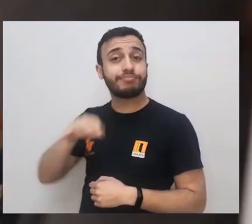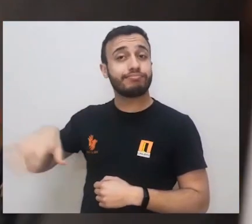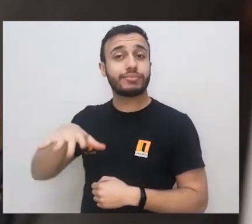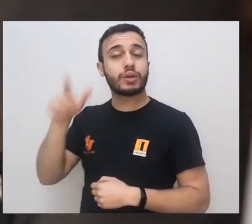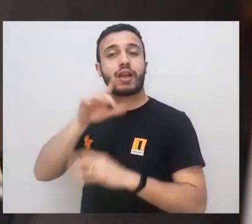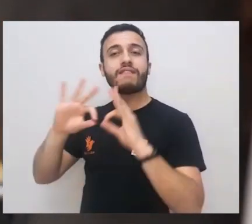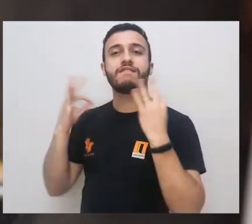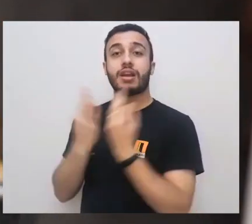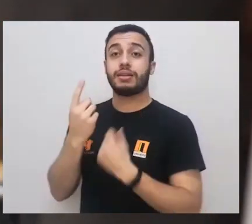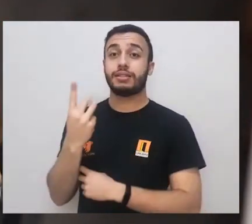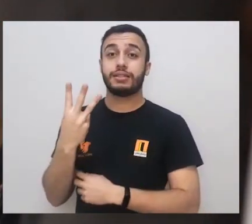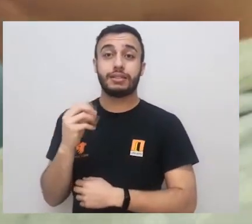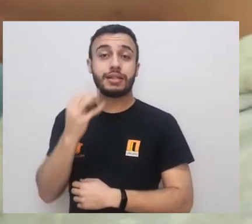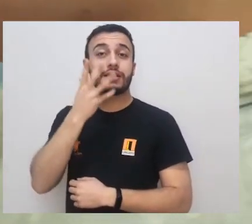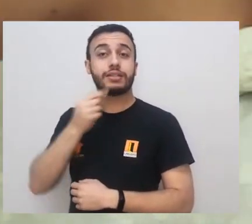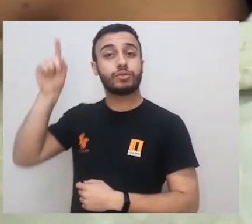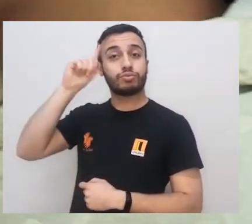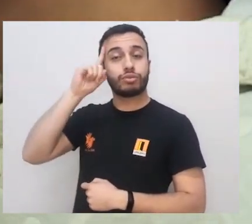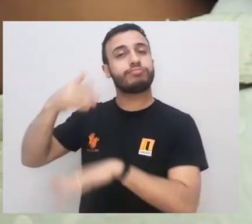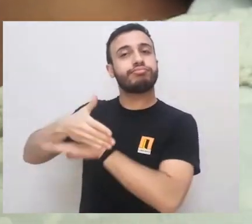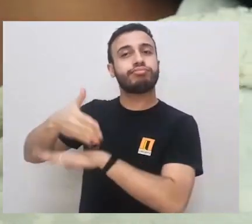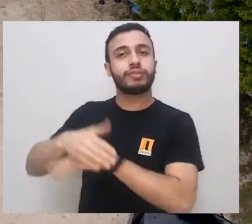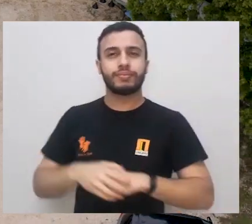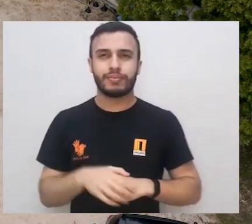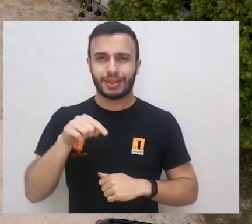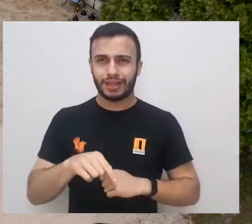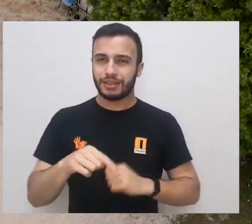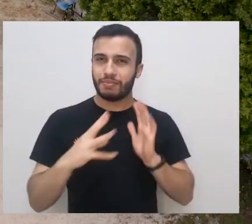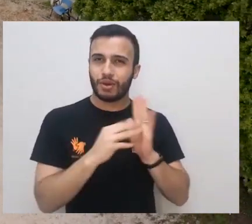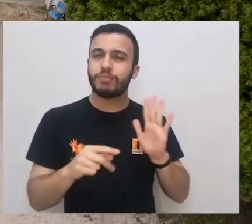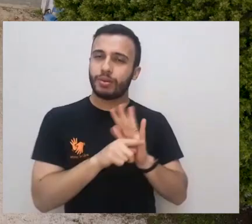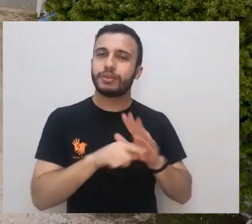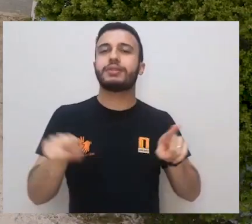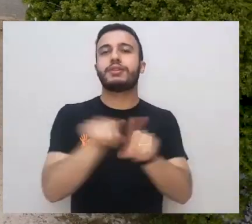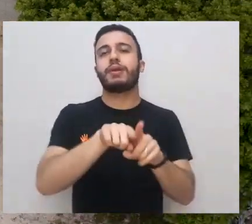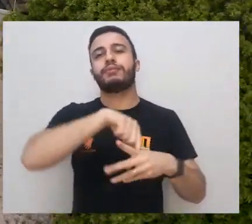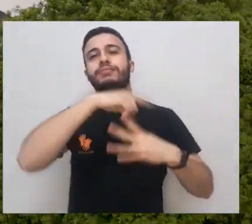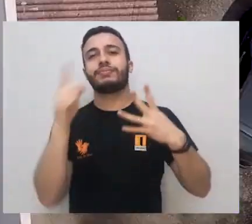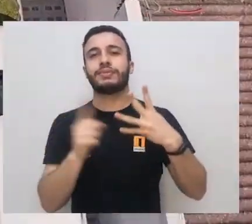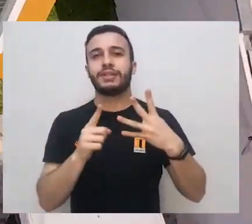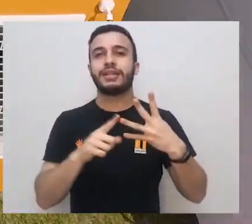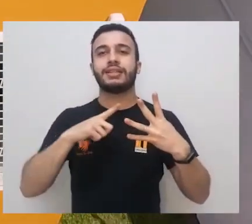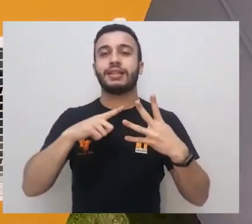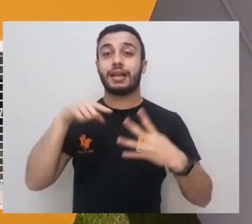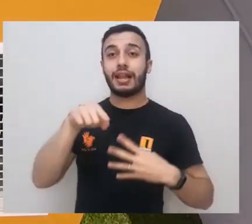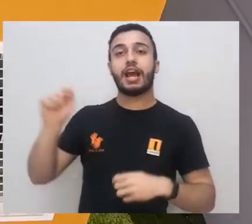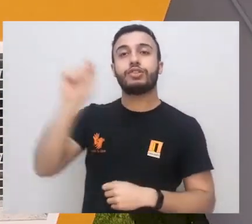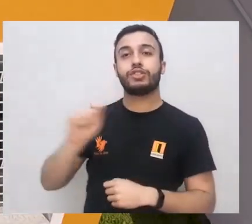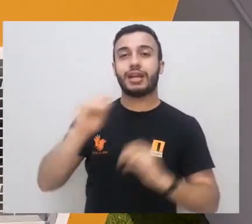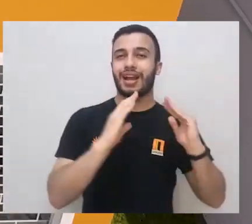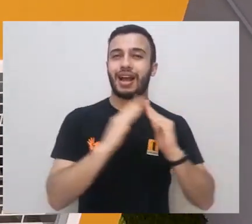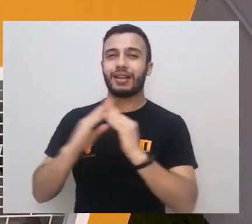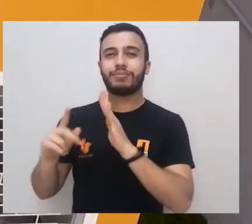gratuitamente cerca de 130 crianças todos os dias. Esse modelo de tecnologia social está sendo replicado na MARB,